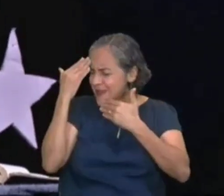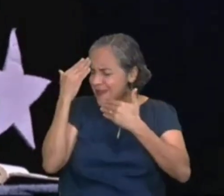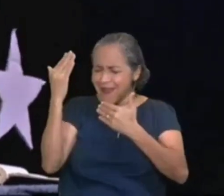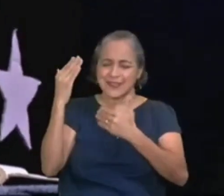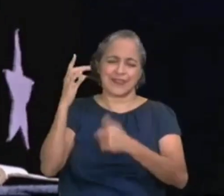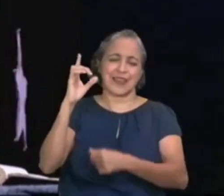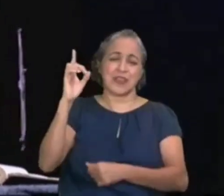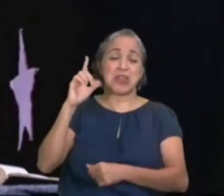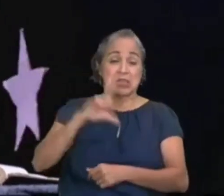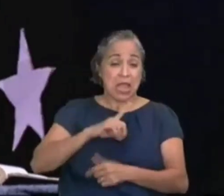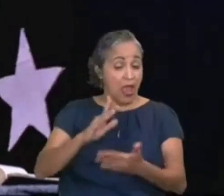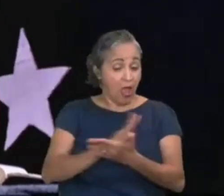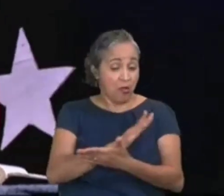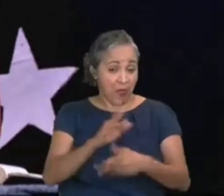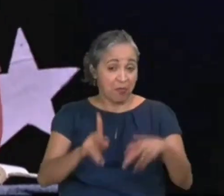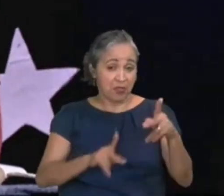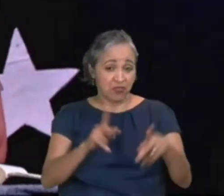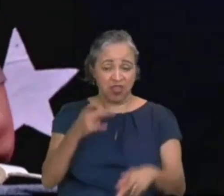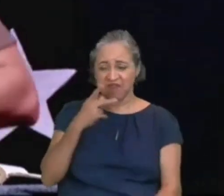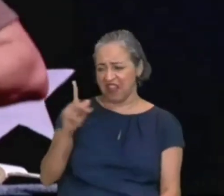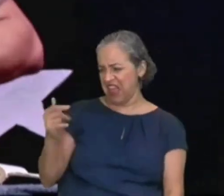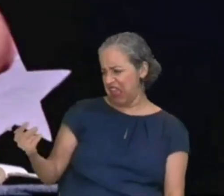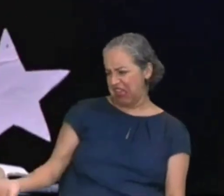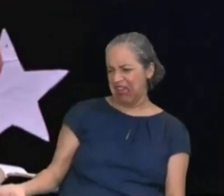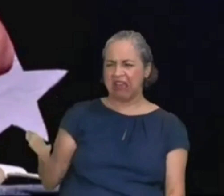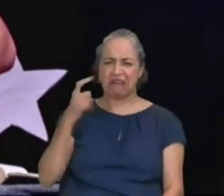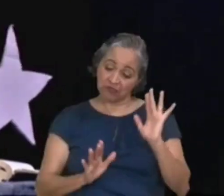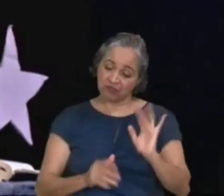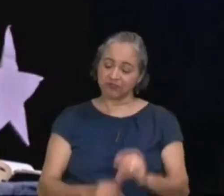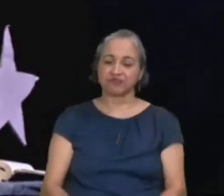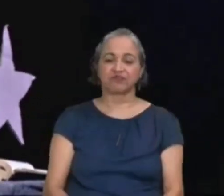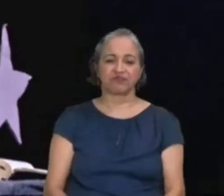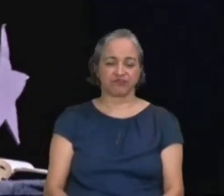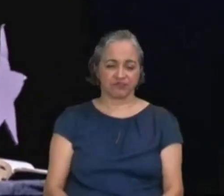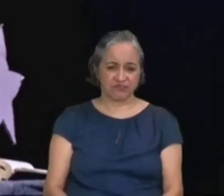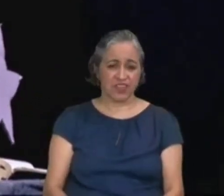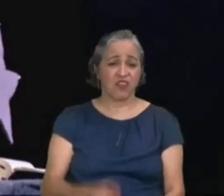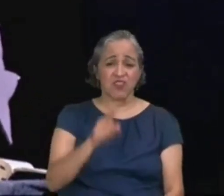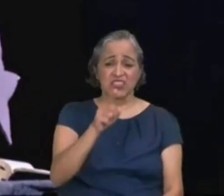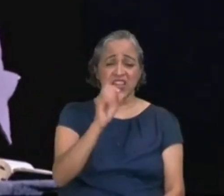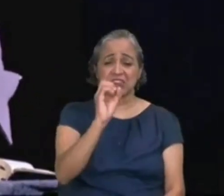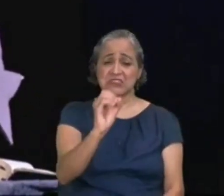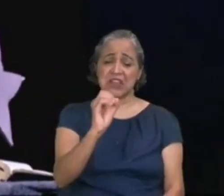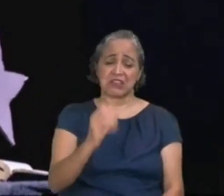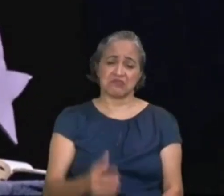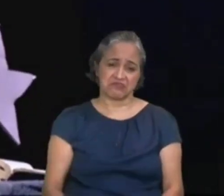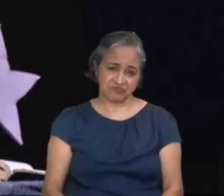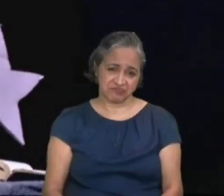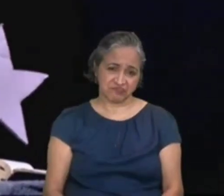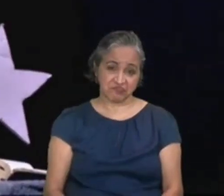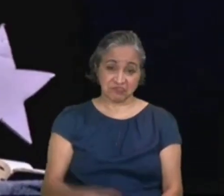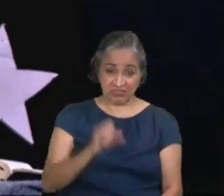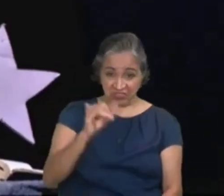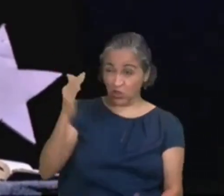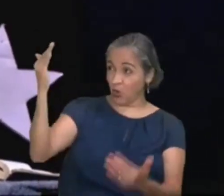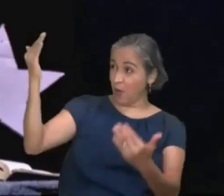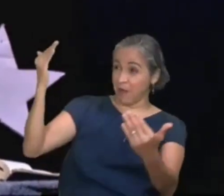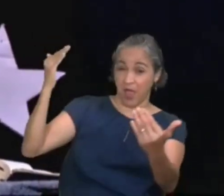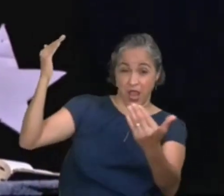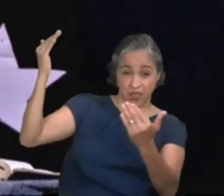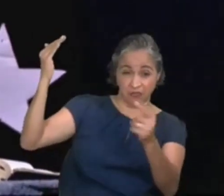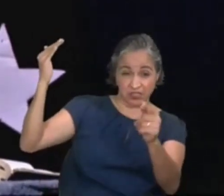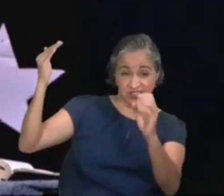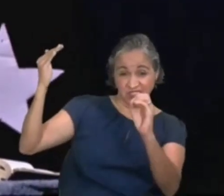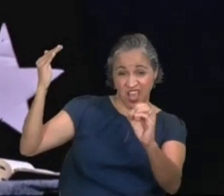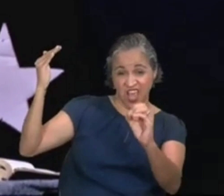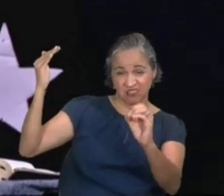e ainda tem gente, que se acha o bambambam, você não é nada, diante da grandeza de Deus, e do que Ele fez